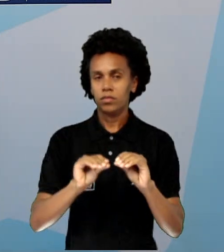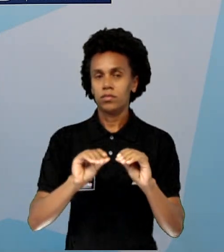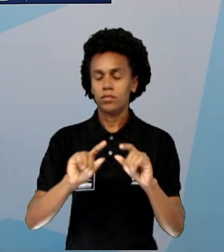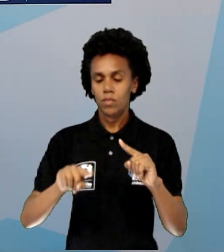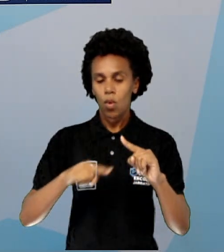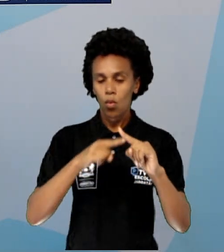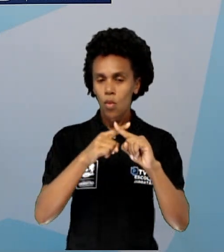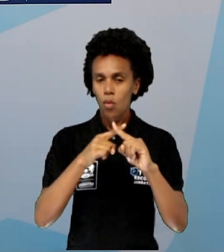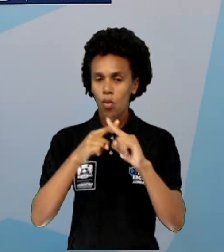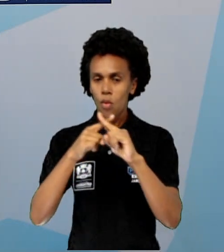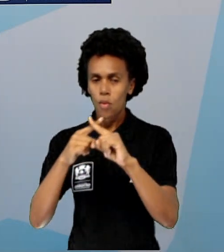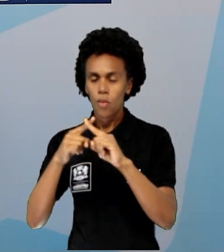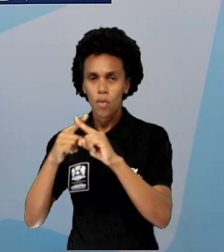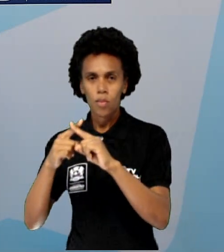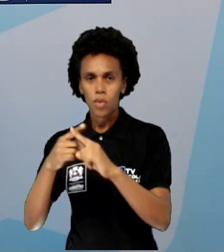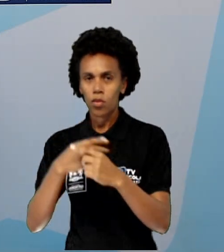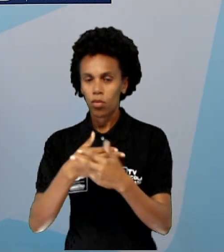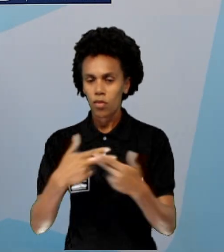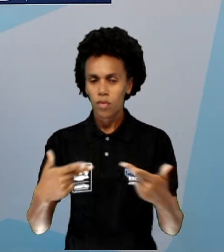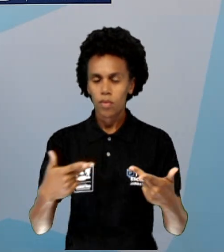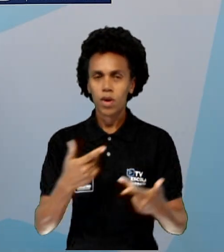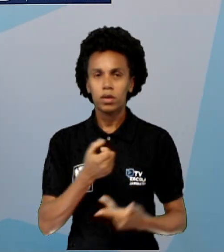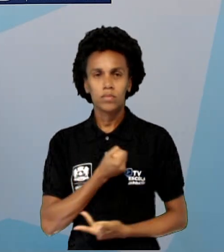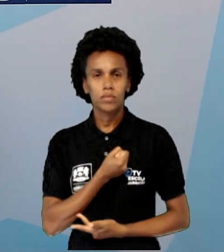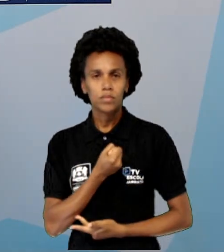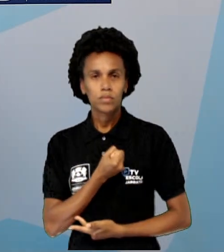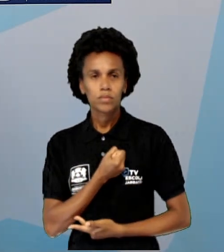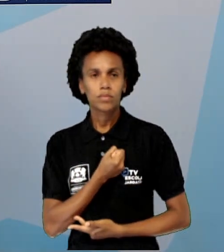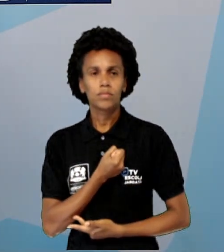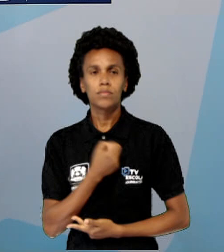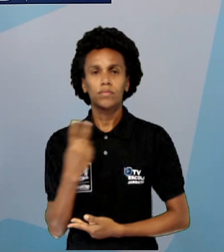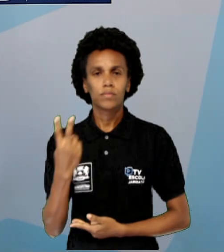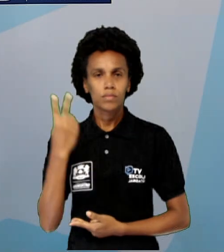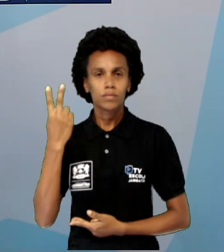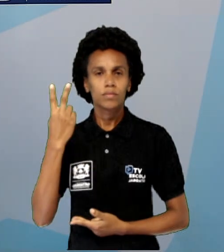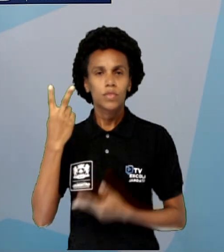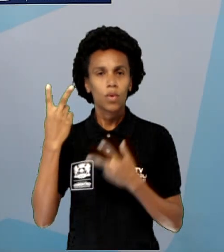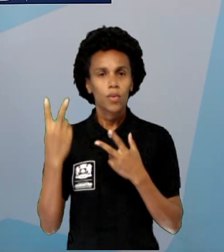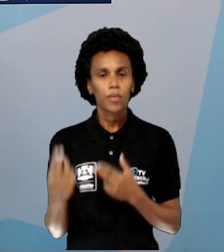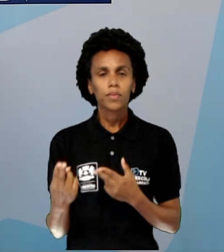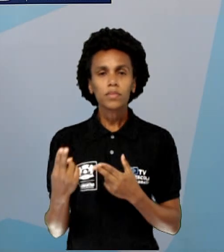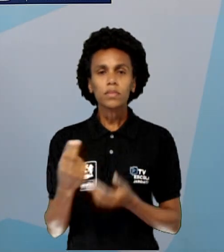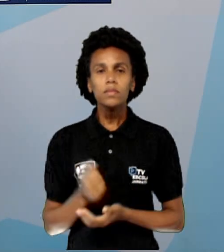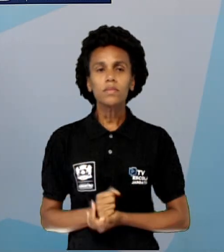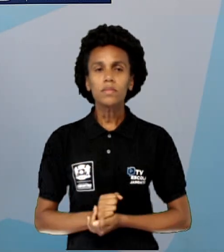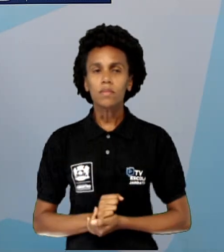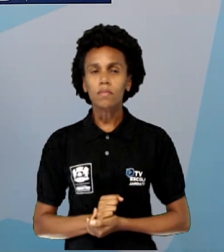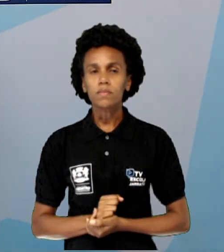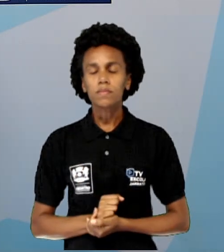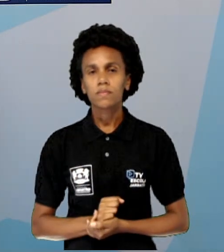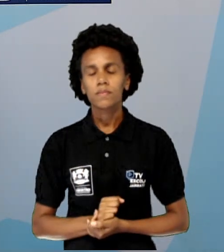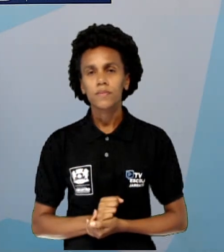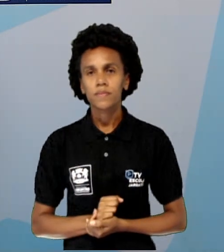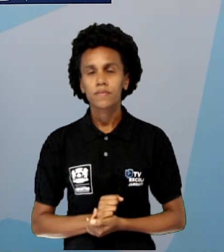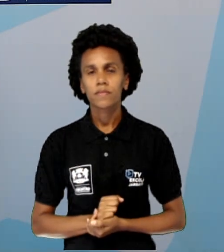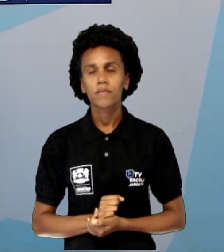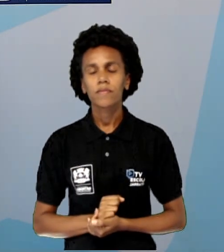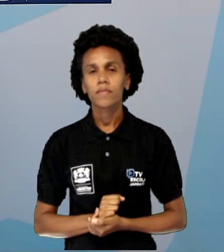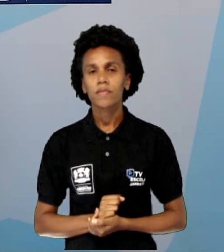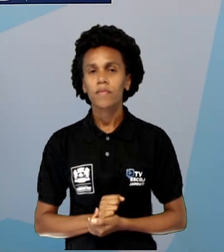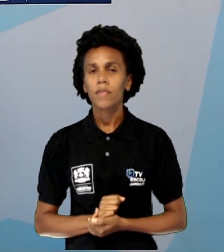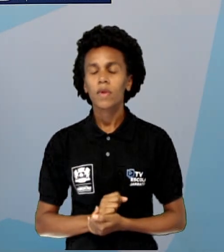vários números, né? De vários valores idênticos. Então, eu vou colocar aqui em cima, menorzinho, o